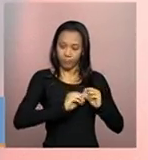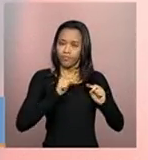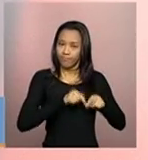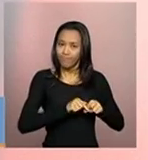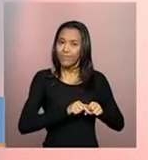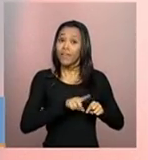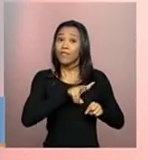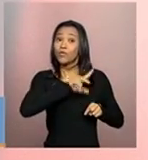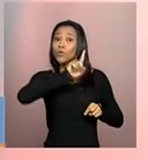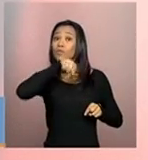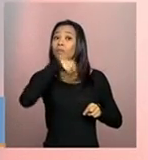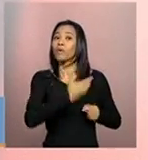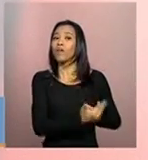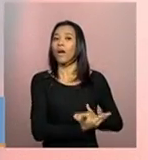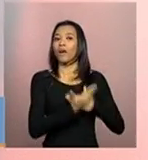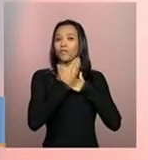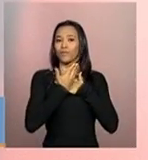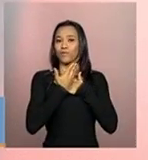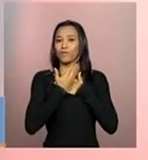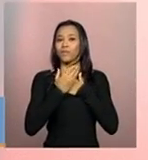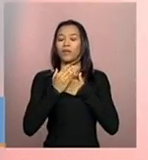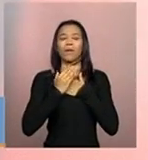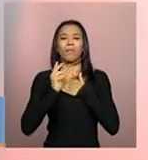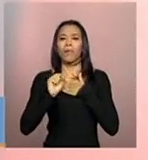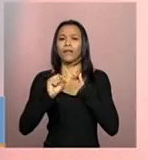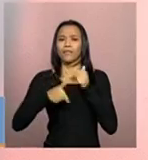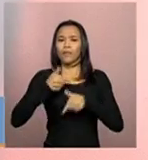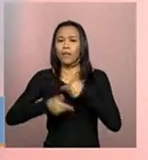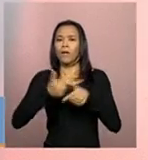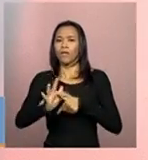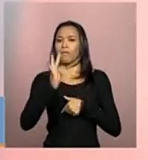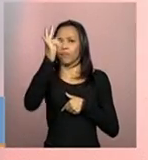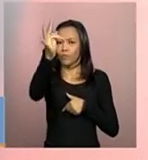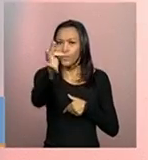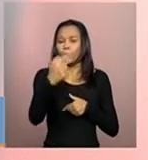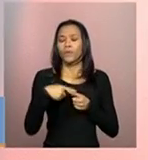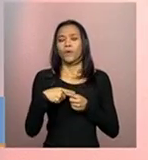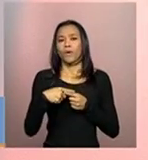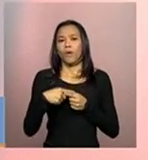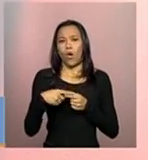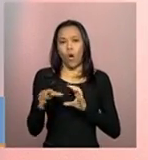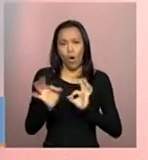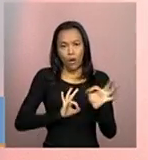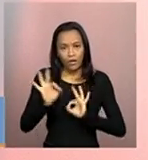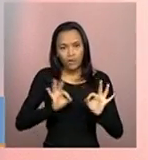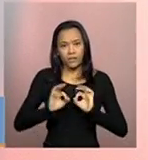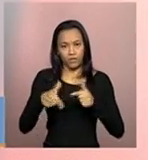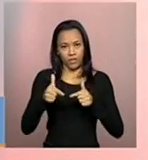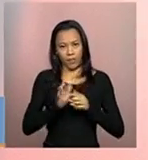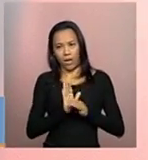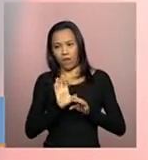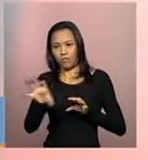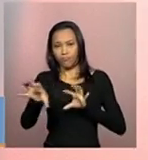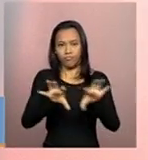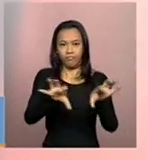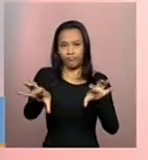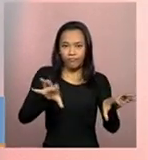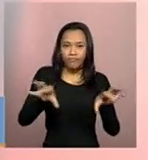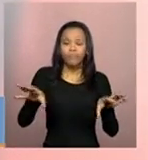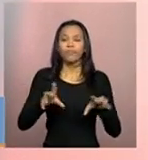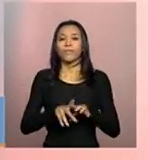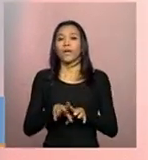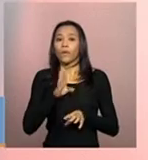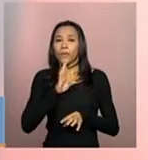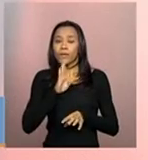vai nos trazer depois para os movimentos futuros de reordenamento de serviços, de composição dessa rede, dessa rede